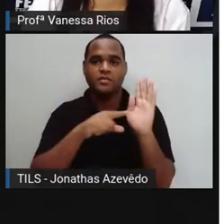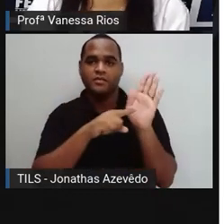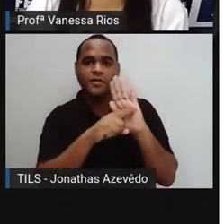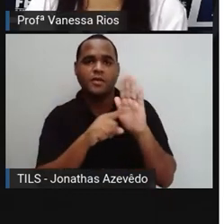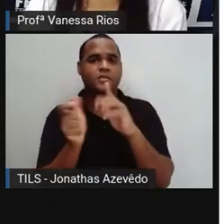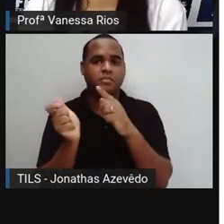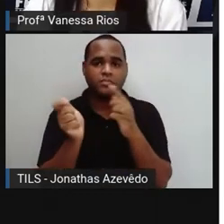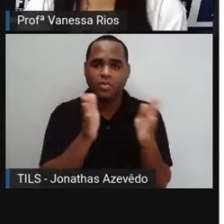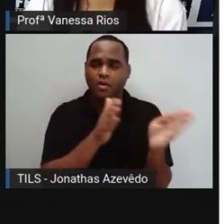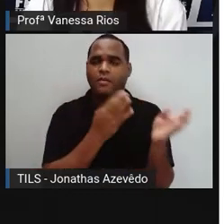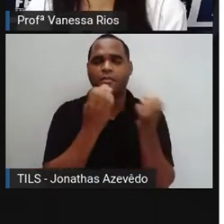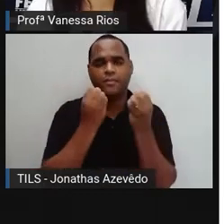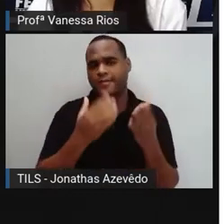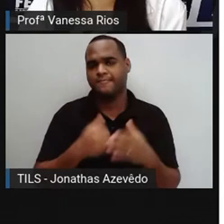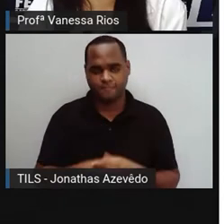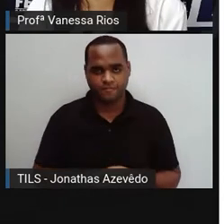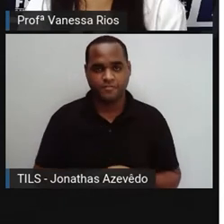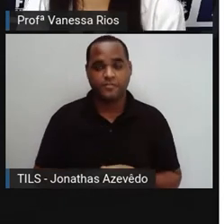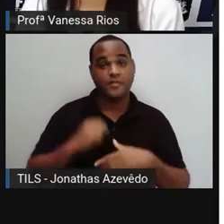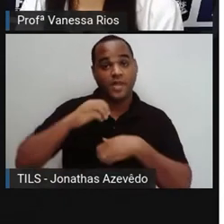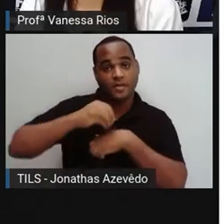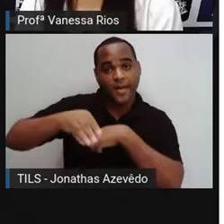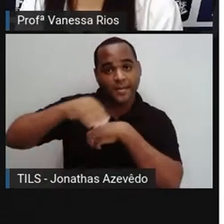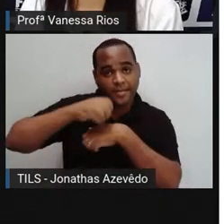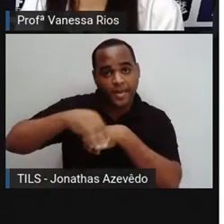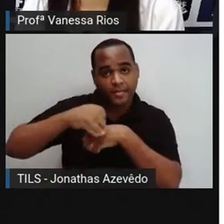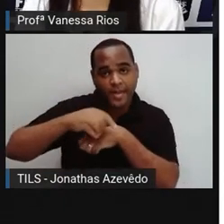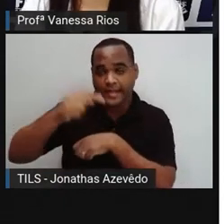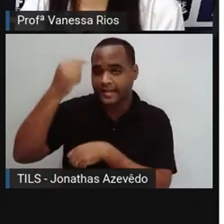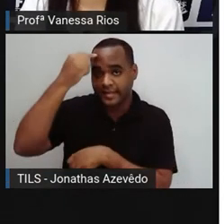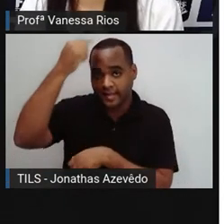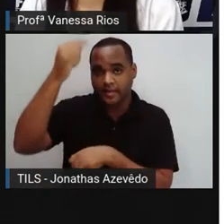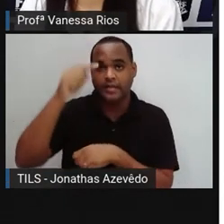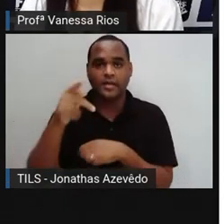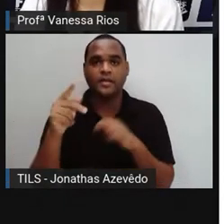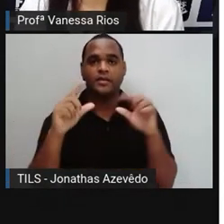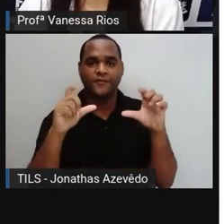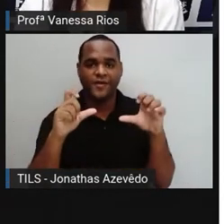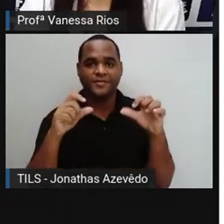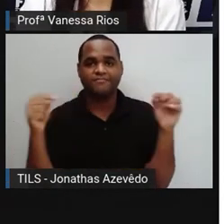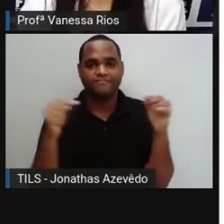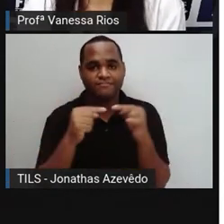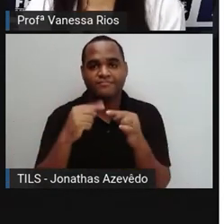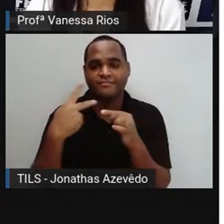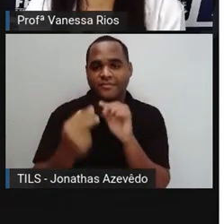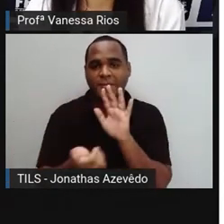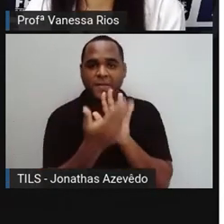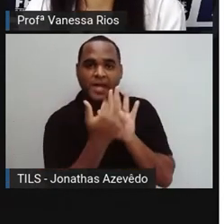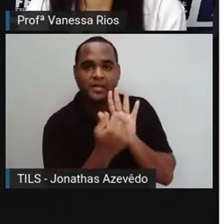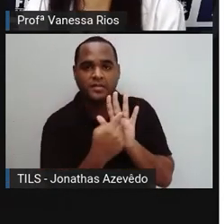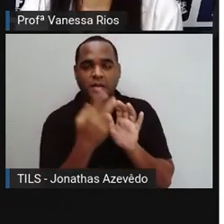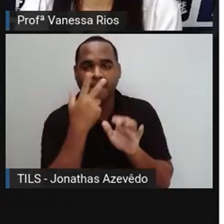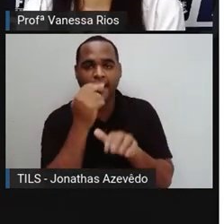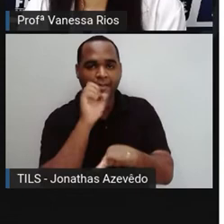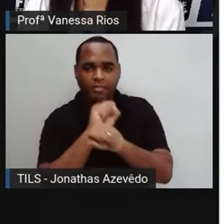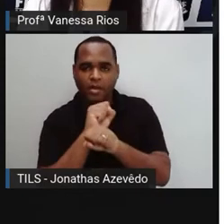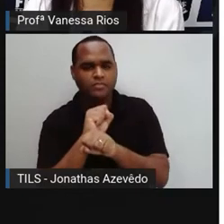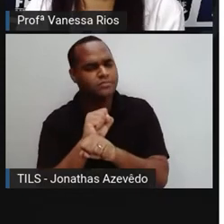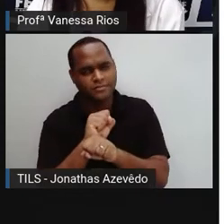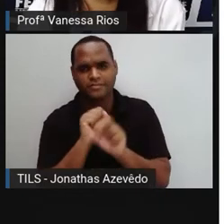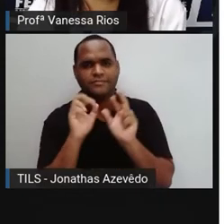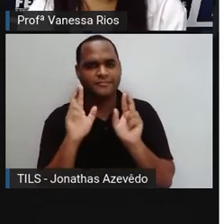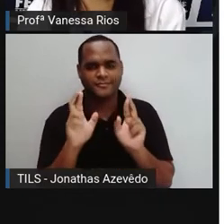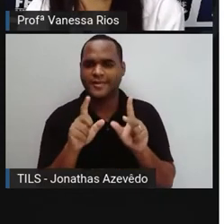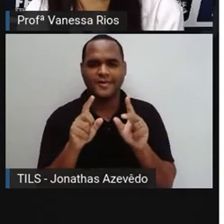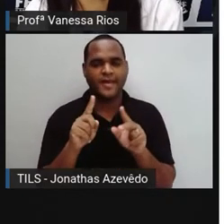que seria aí trazer a ideia da fotografia, da captação imagem, mas não a imagem parada, né? A imagem